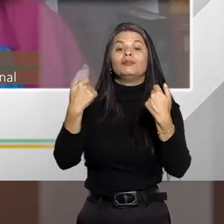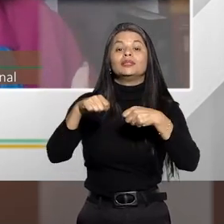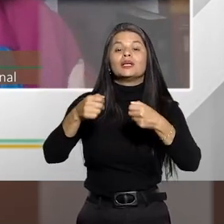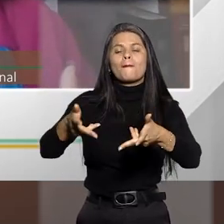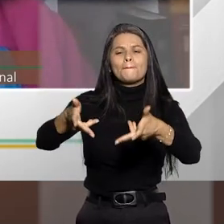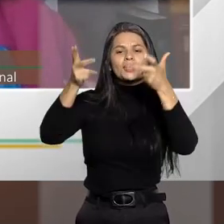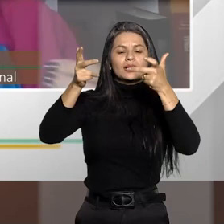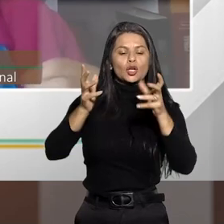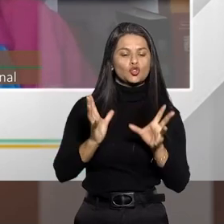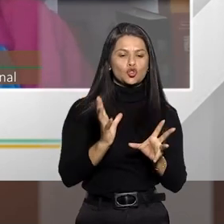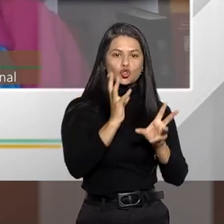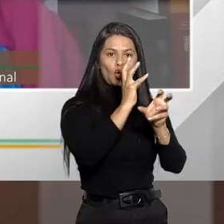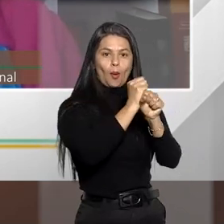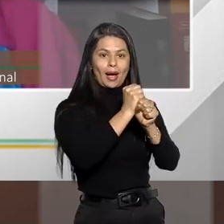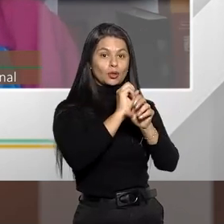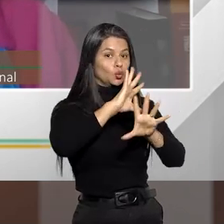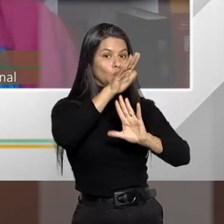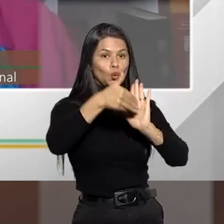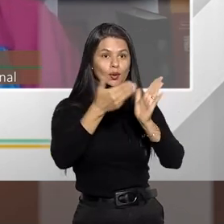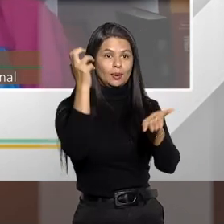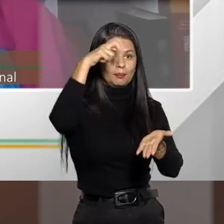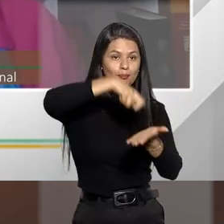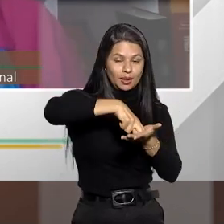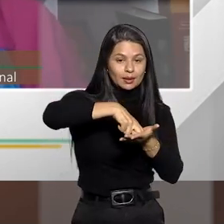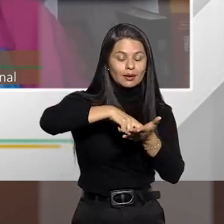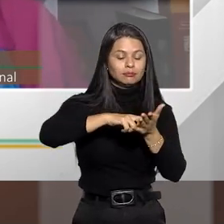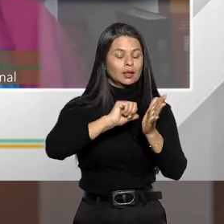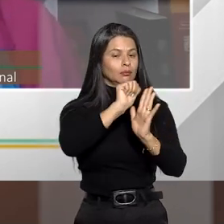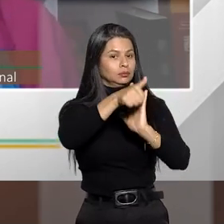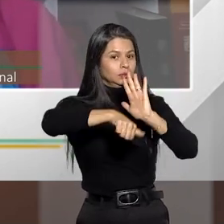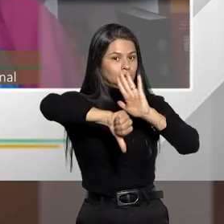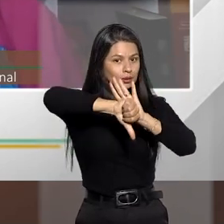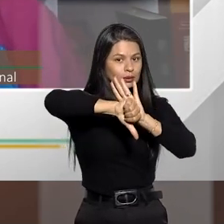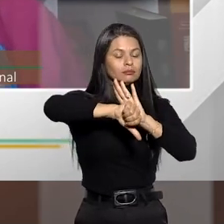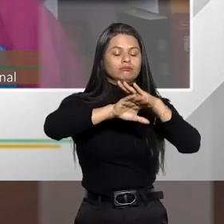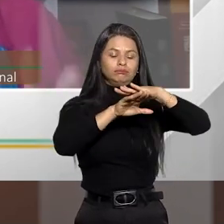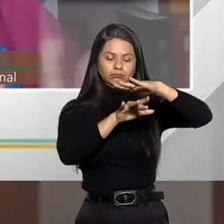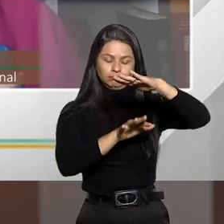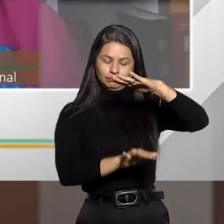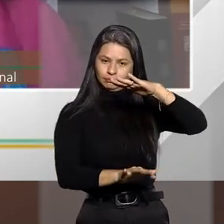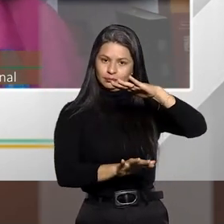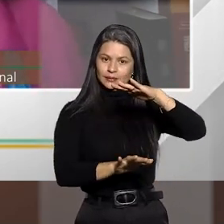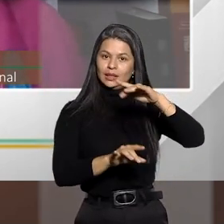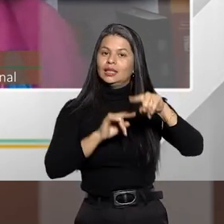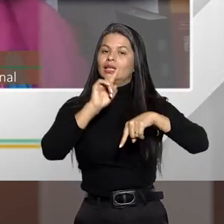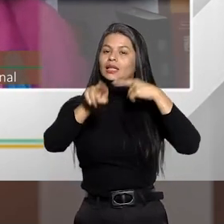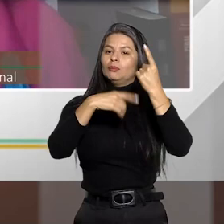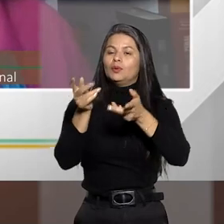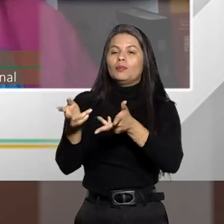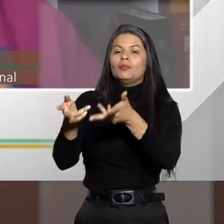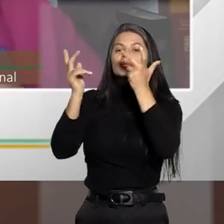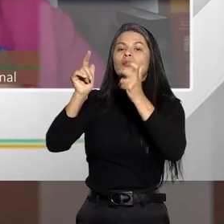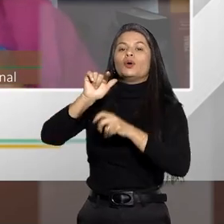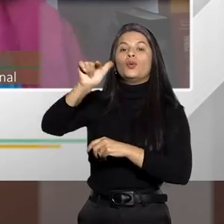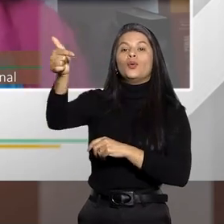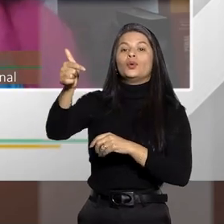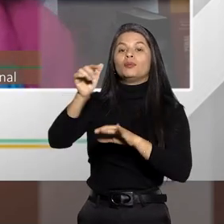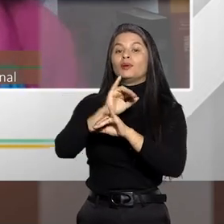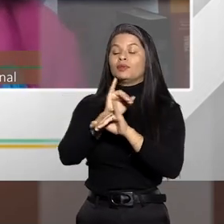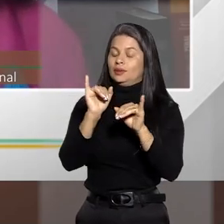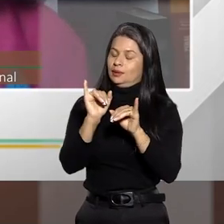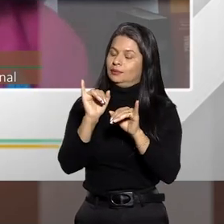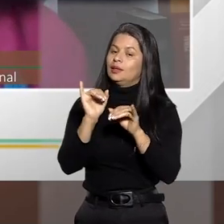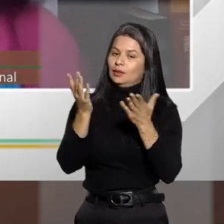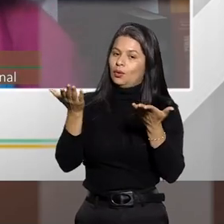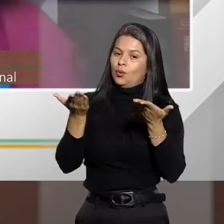totalidade da pena considerados os concursos sempre em relação à pena mínima. E aí eu vou fazer uma outra observação, Fátima, para a informação não